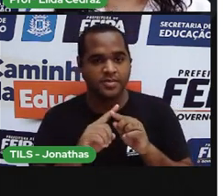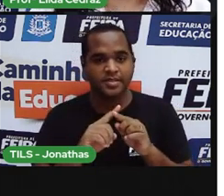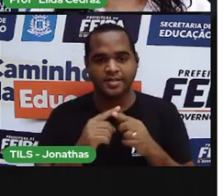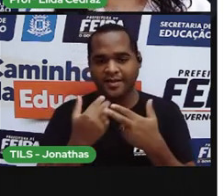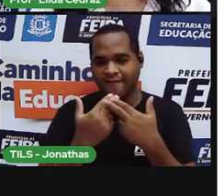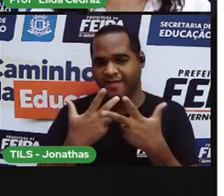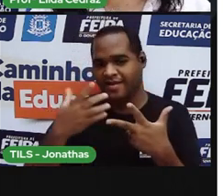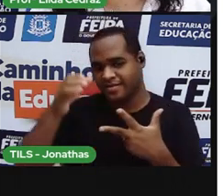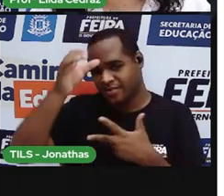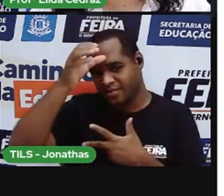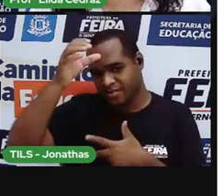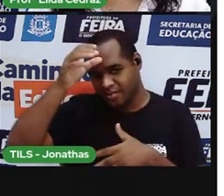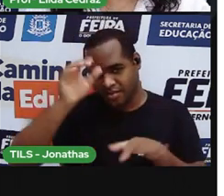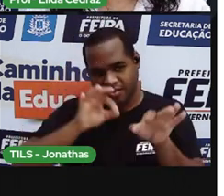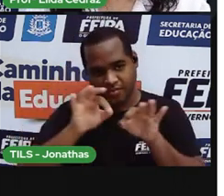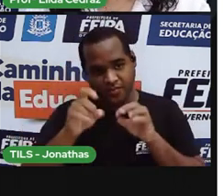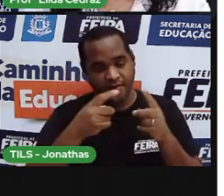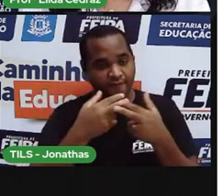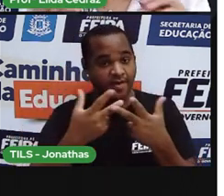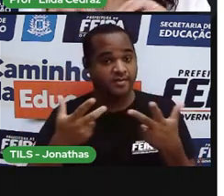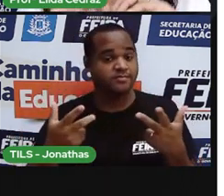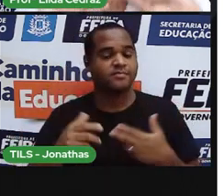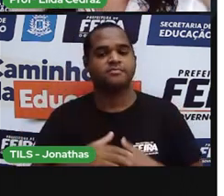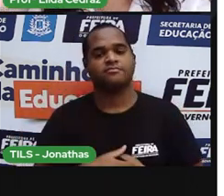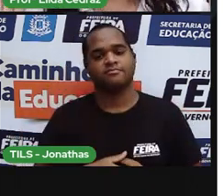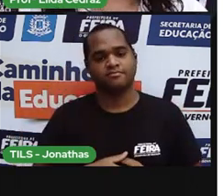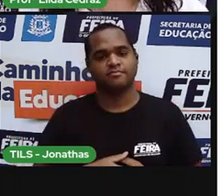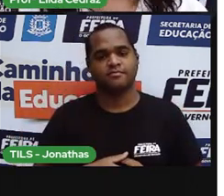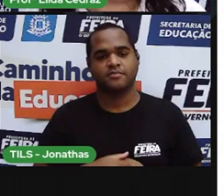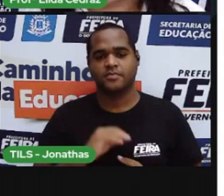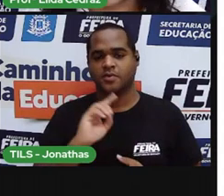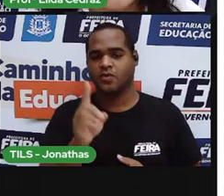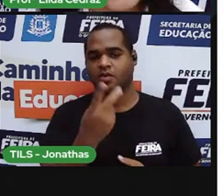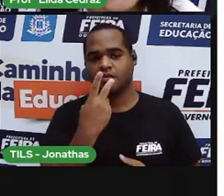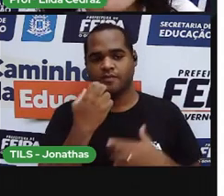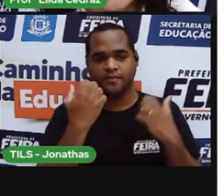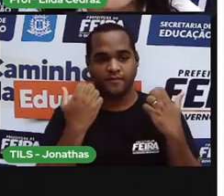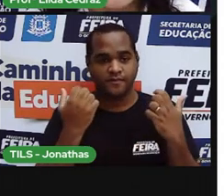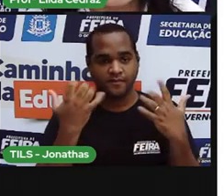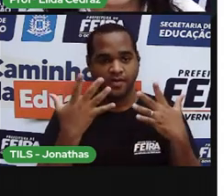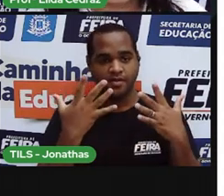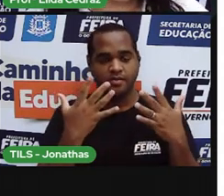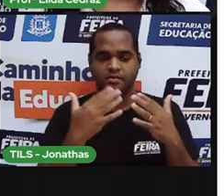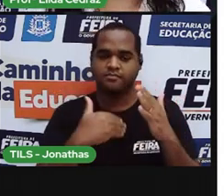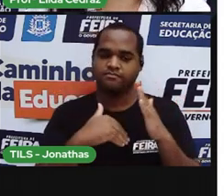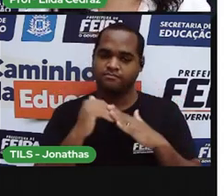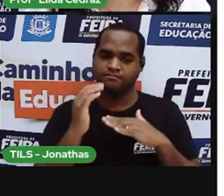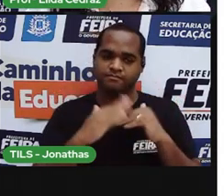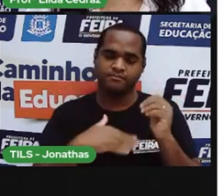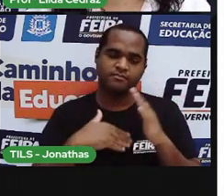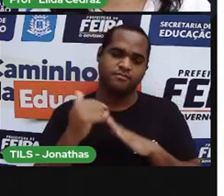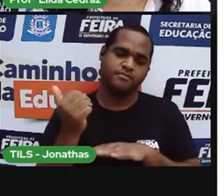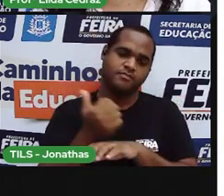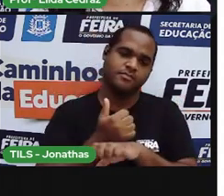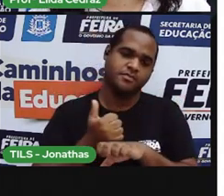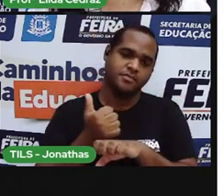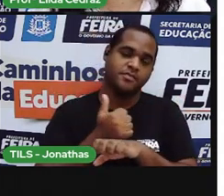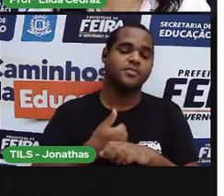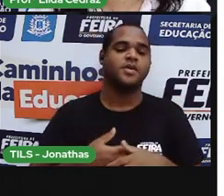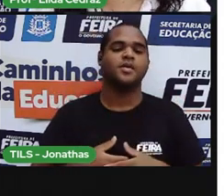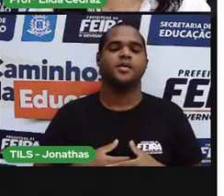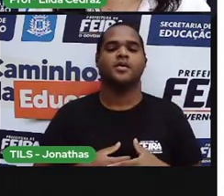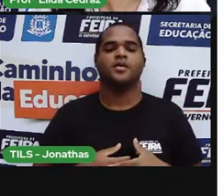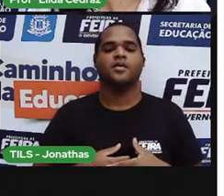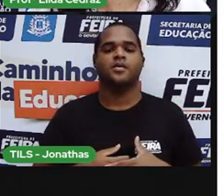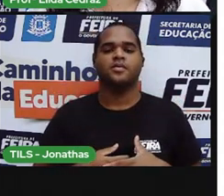tias que arrumam os serviços gerais. Então, tudo isso são profissões. Dentro de um único